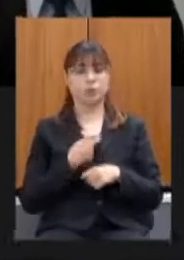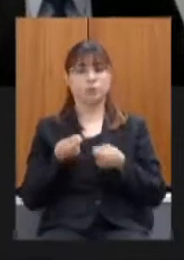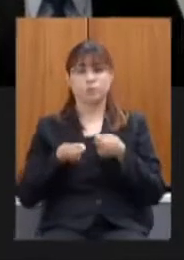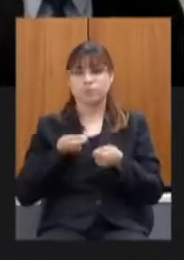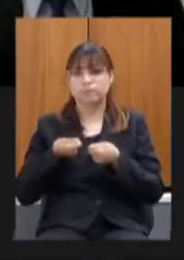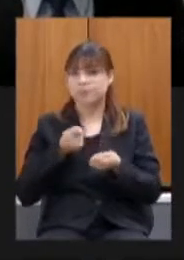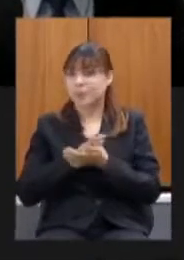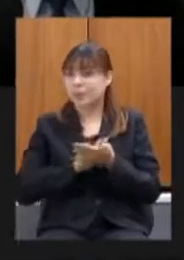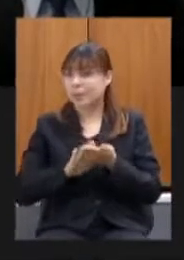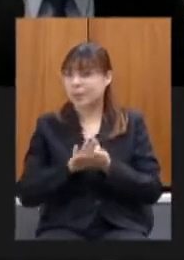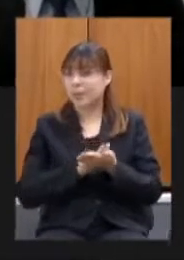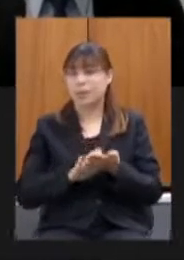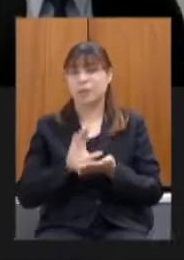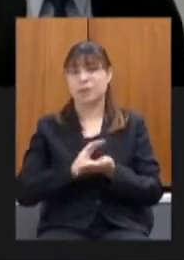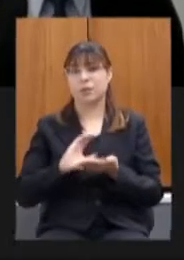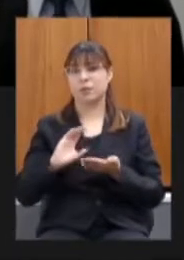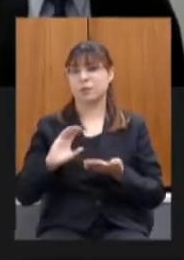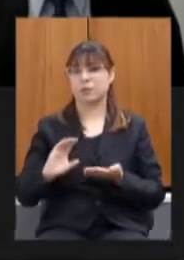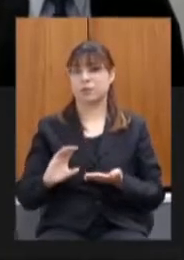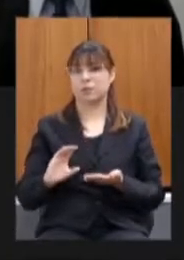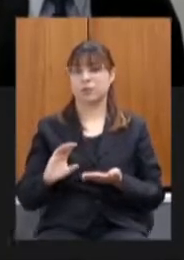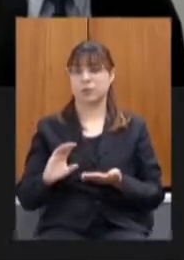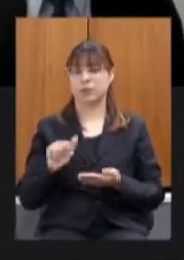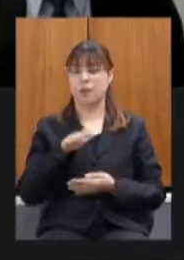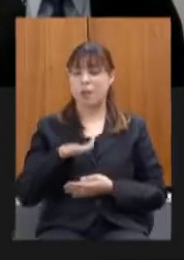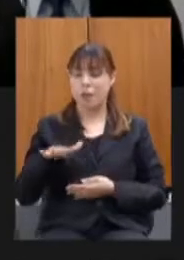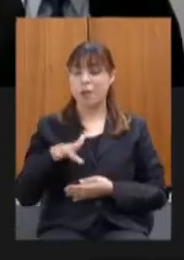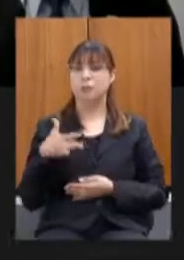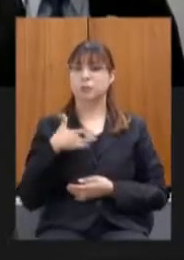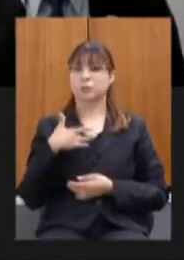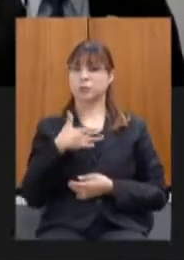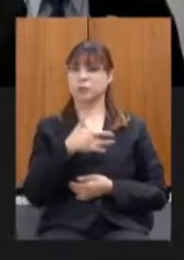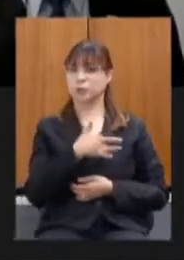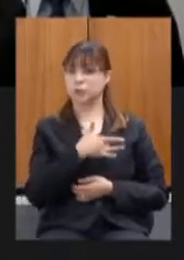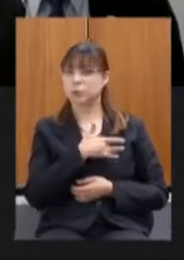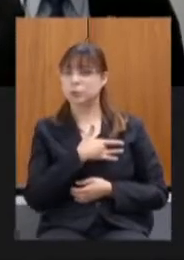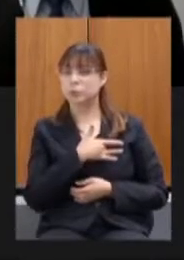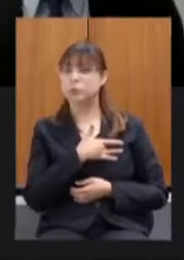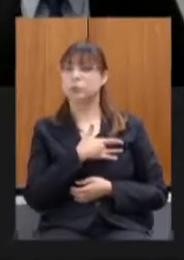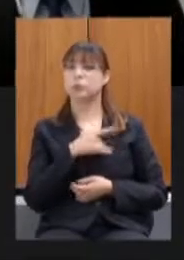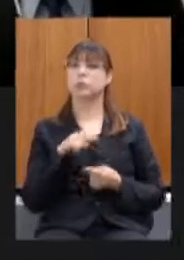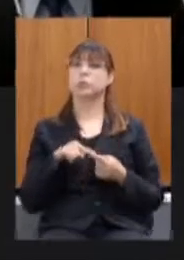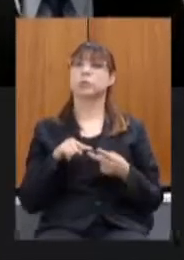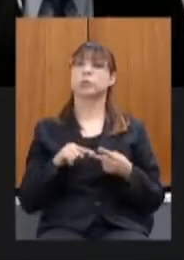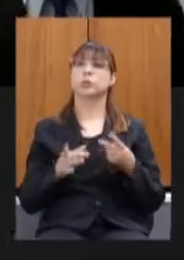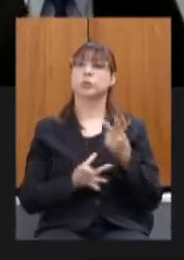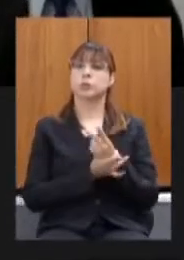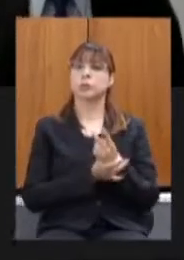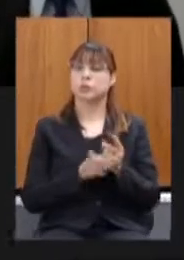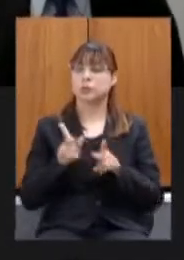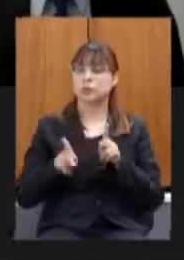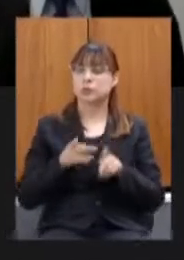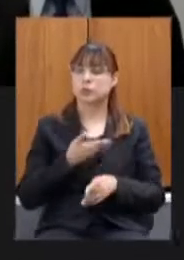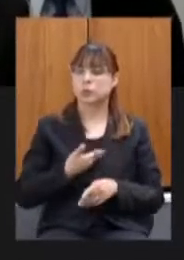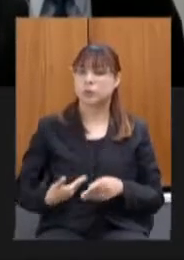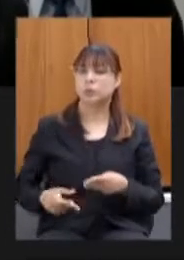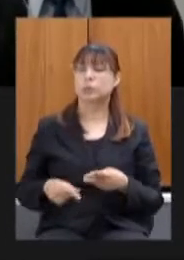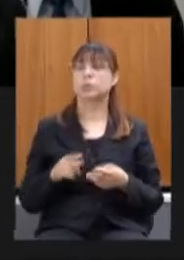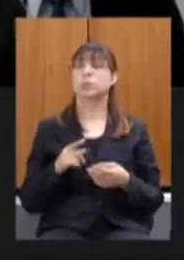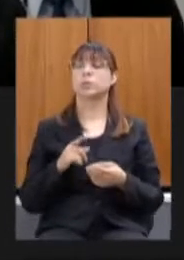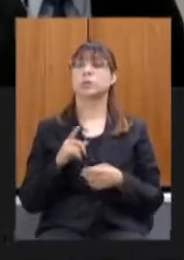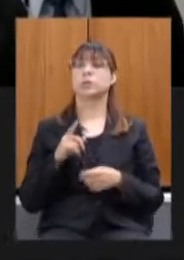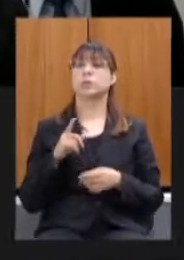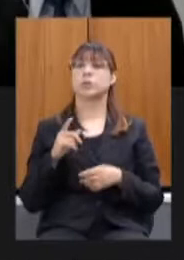recurso da área da saúde da segurança pública importantíssimo